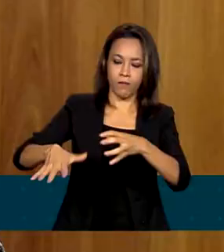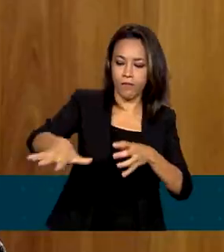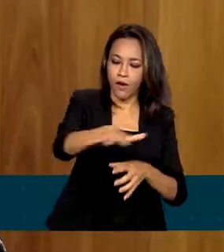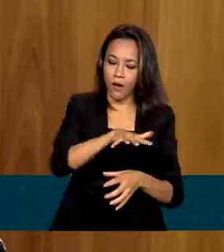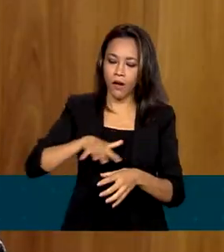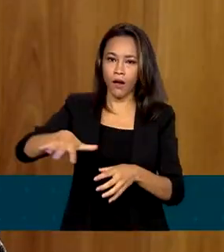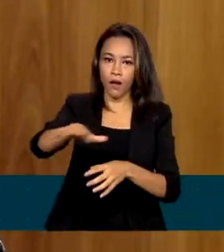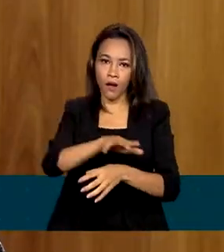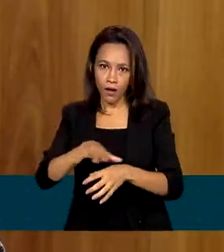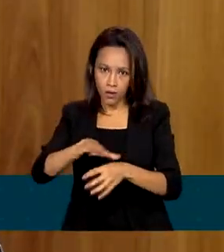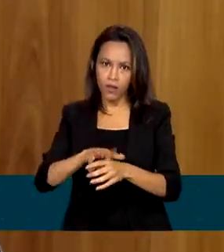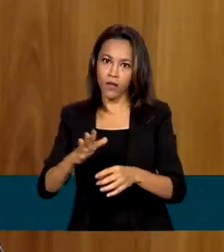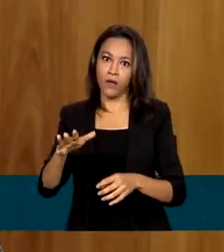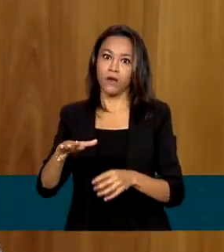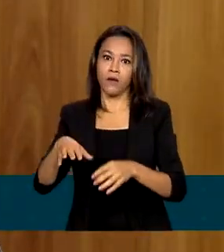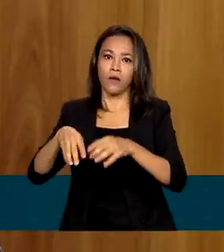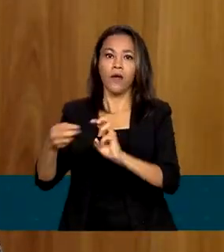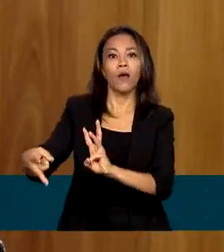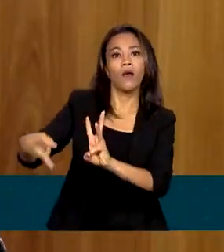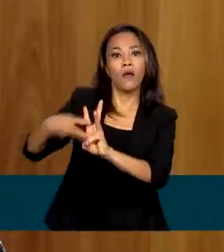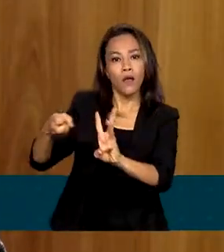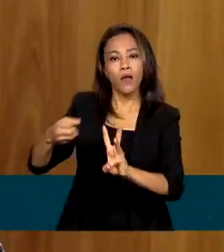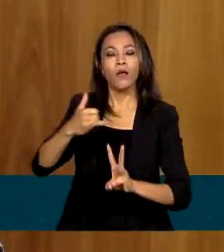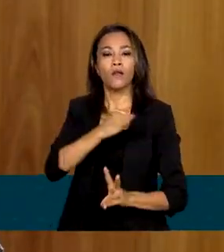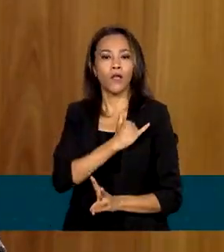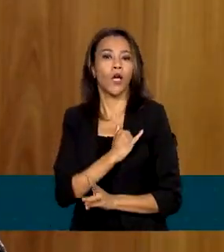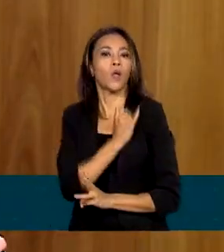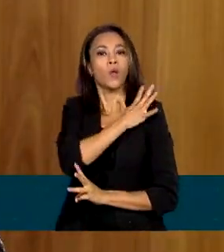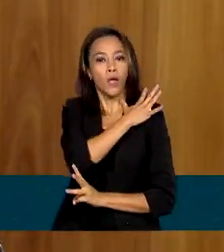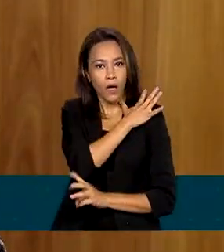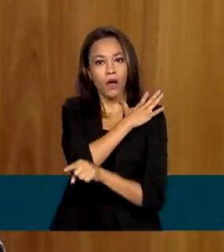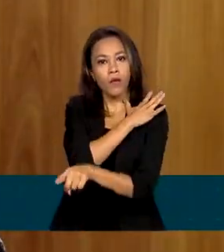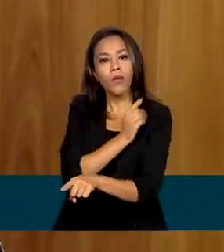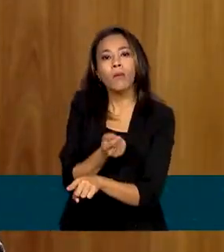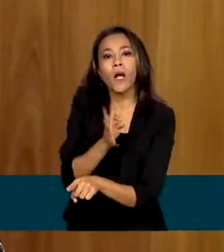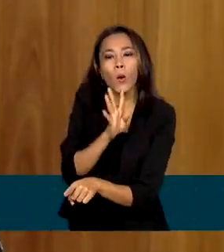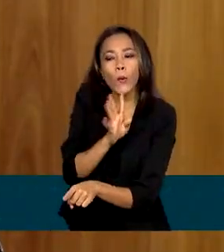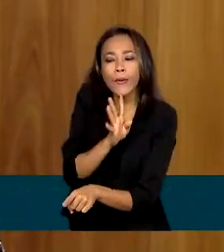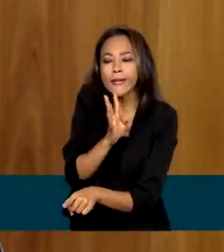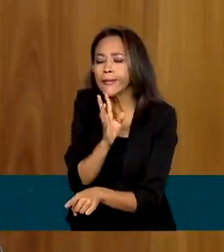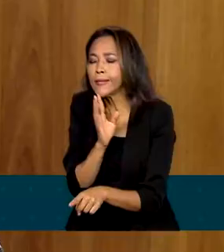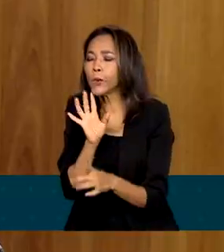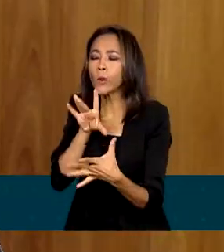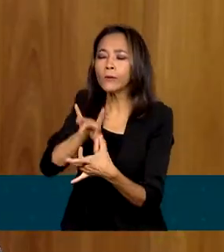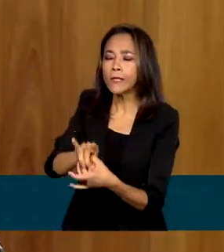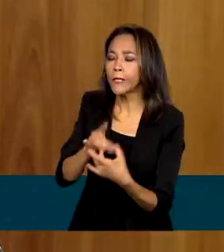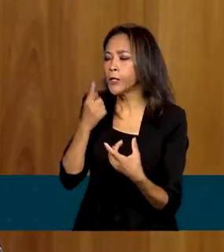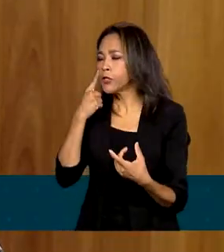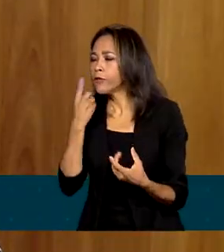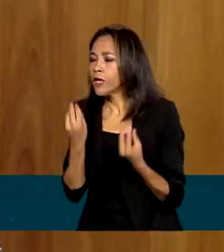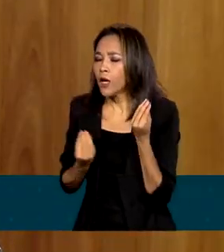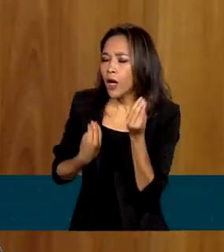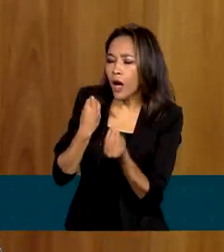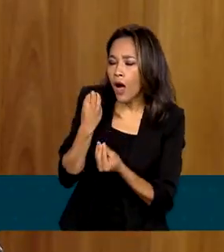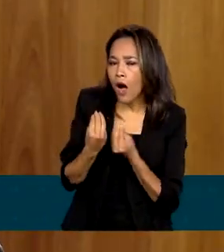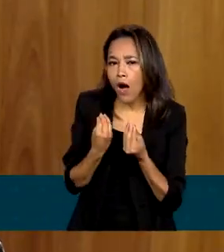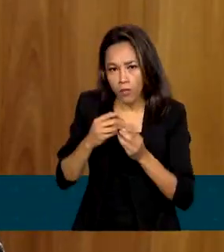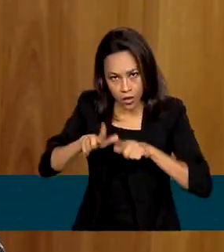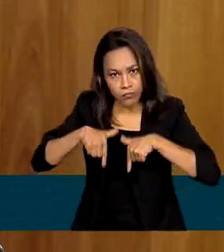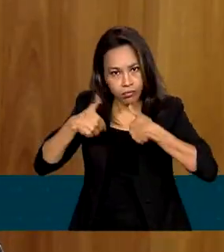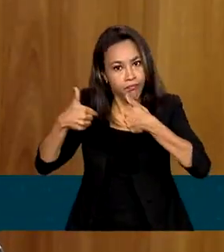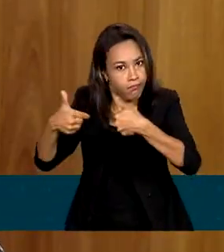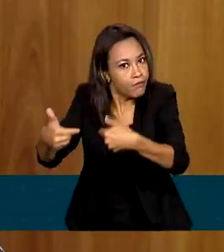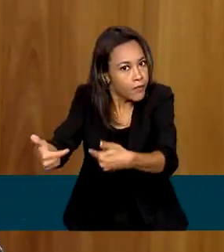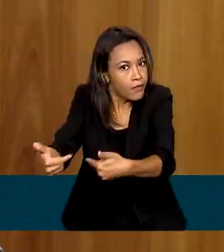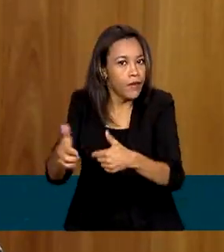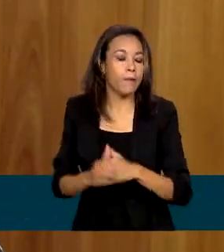fazem durante uma semana uma preparação exatamente para conhecer melhor a realidade e agirem de uma forma mais adequada. E